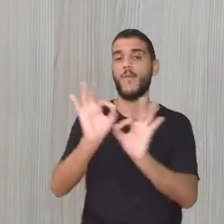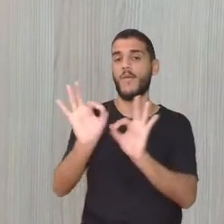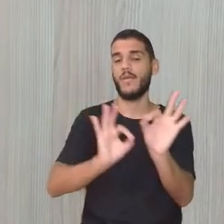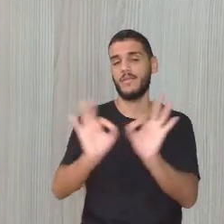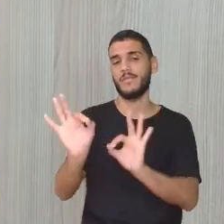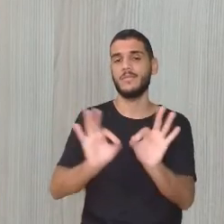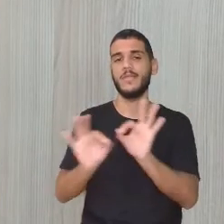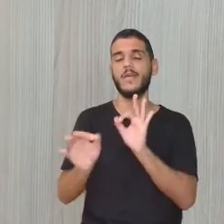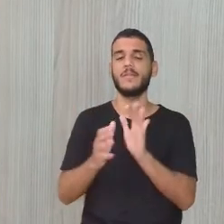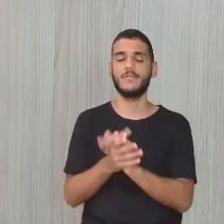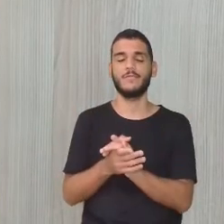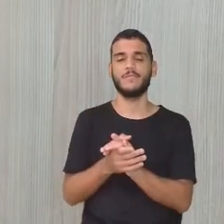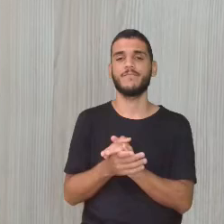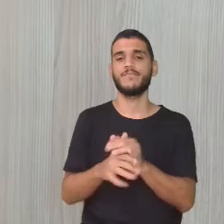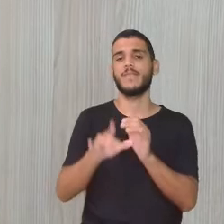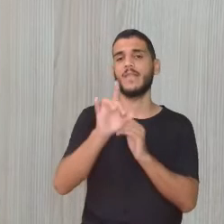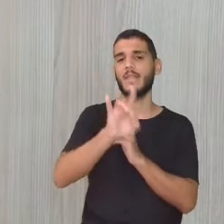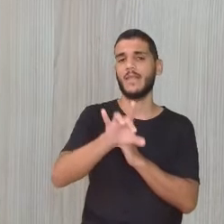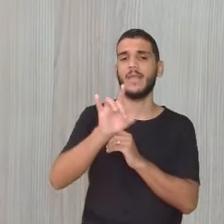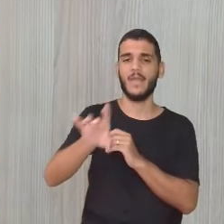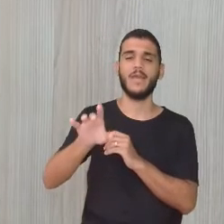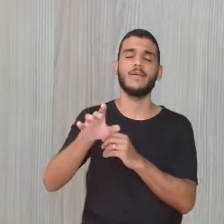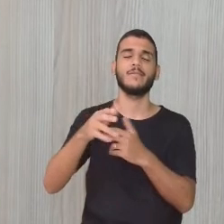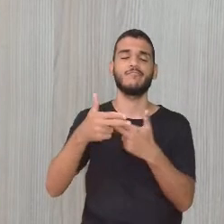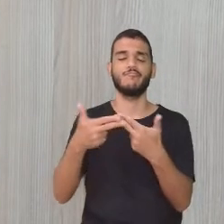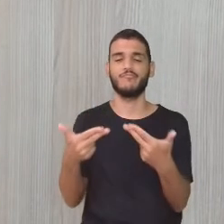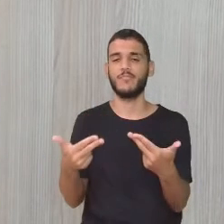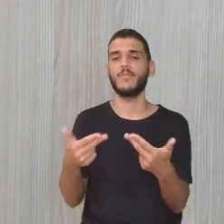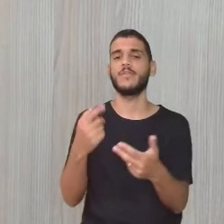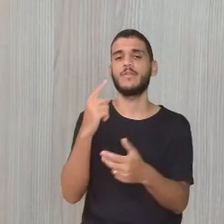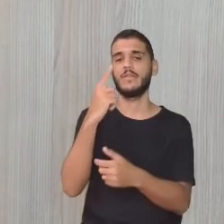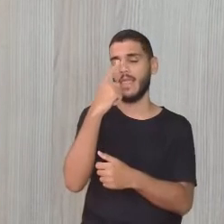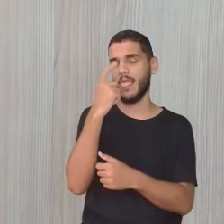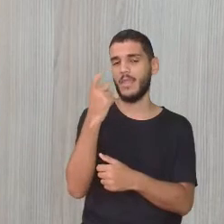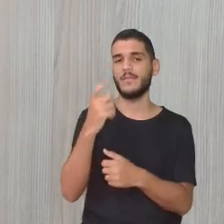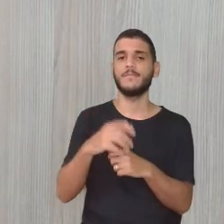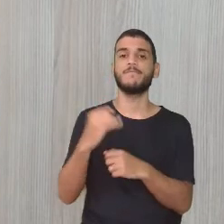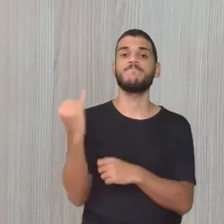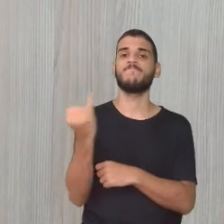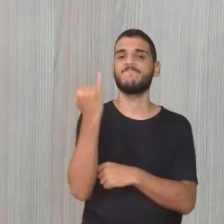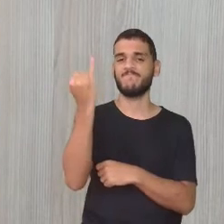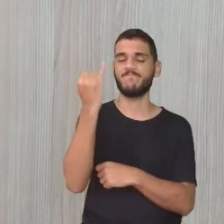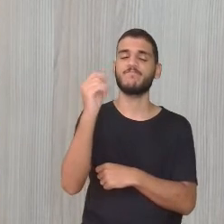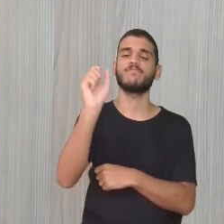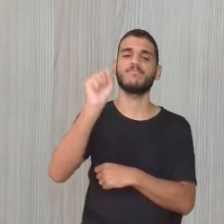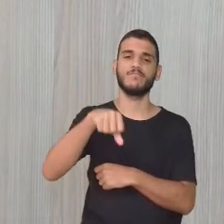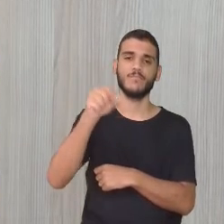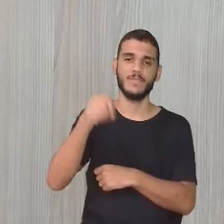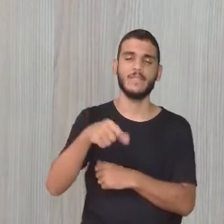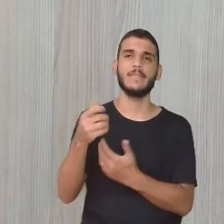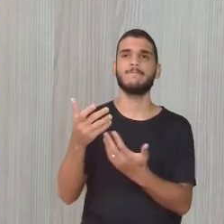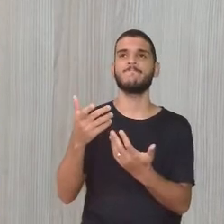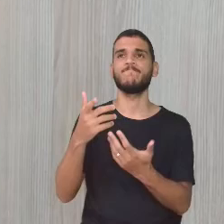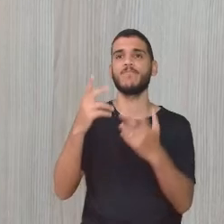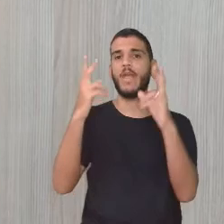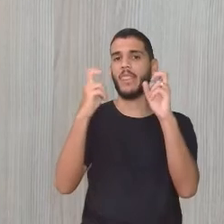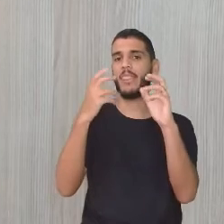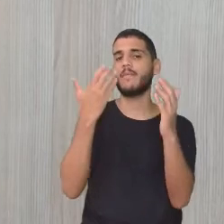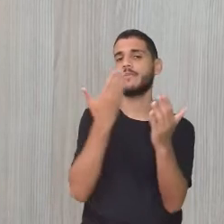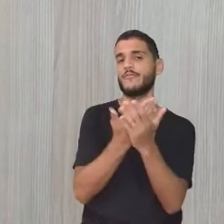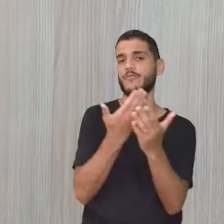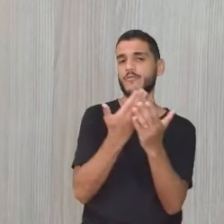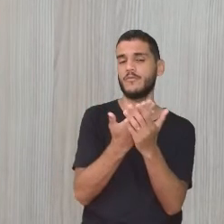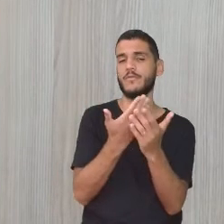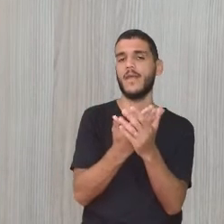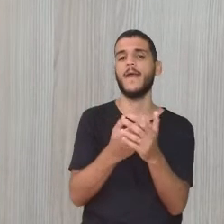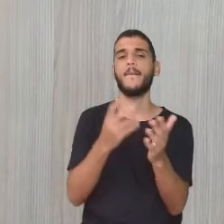desses resíduos. Então, é importante sim a gente estar abordando isso. Sempre trazer